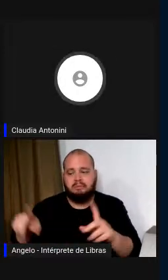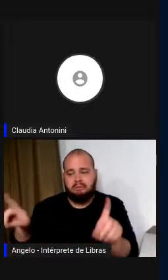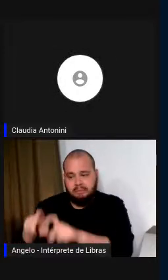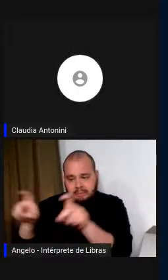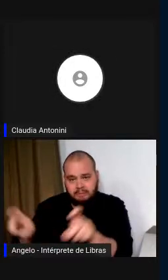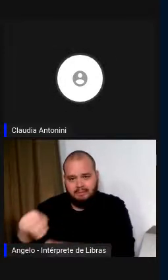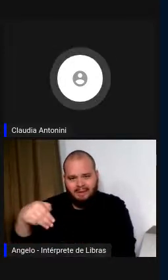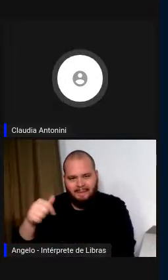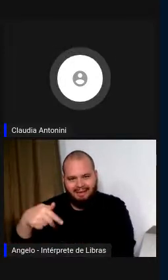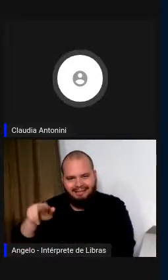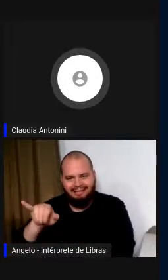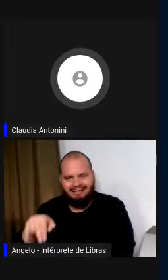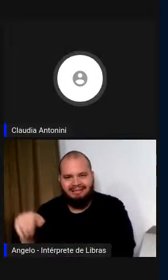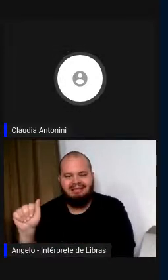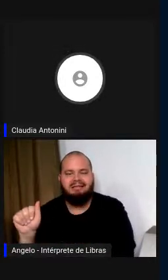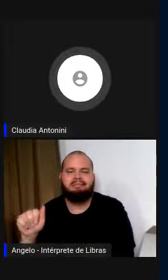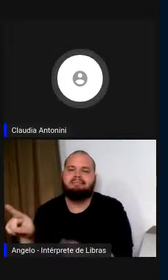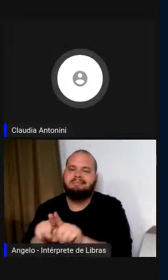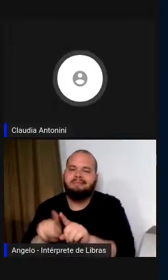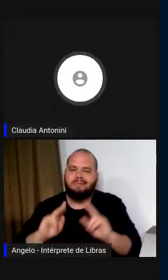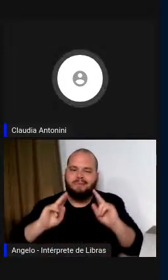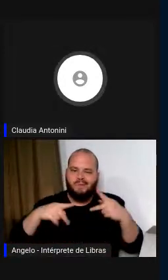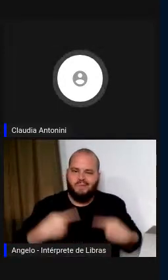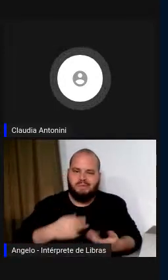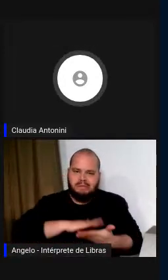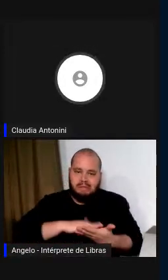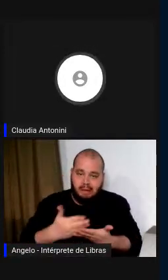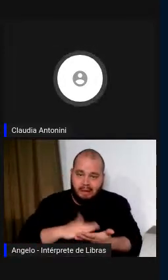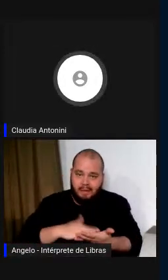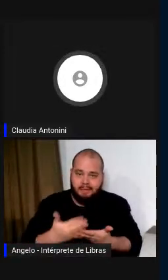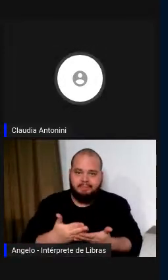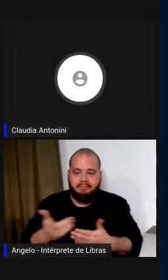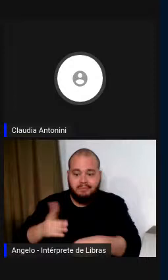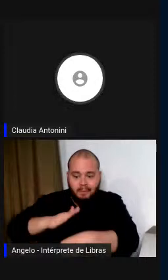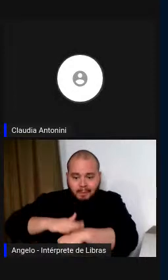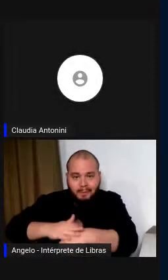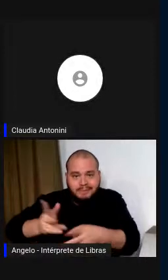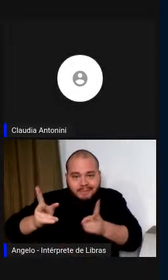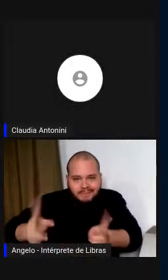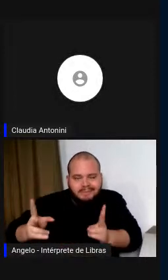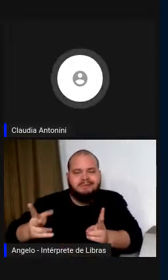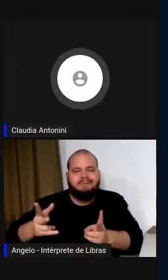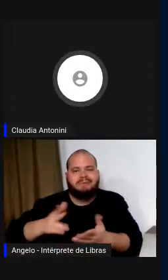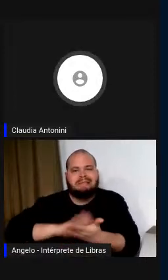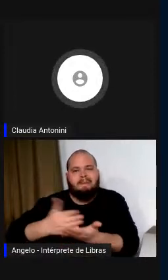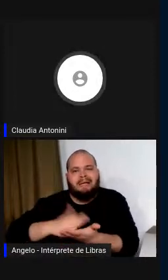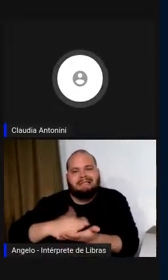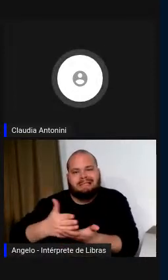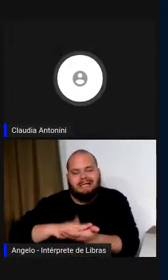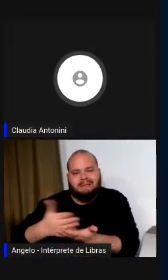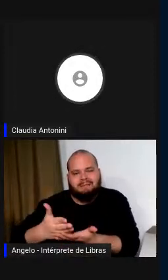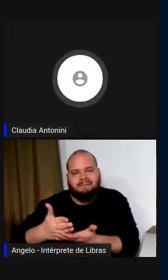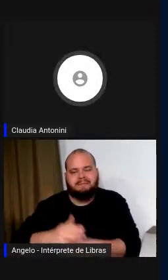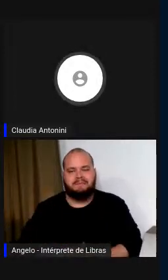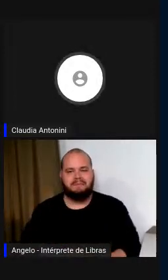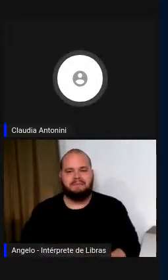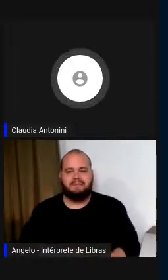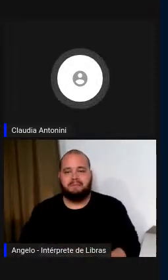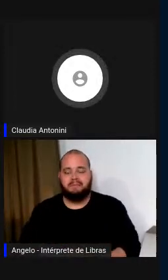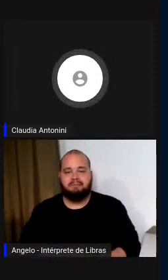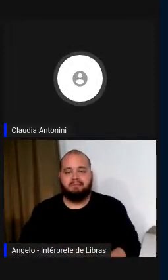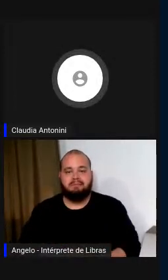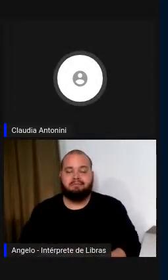do intérprete durante o ato de interpretação, quando se está interpretando, é